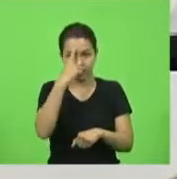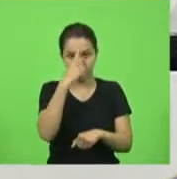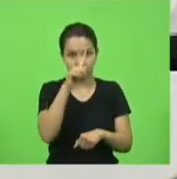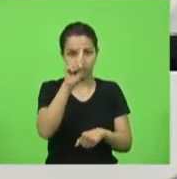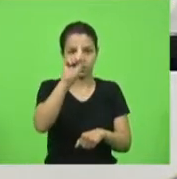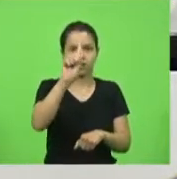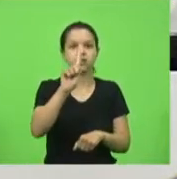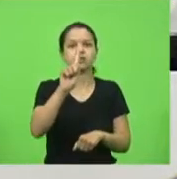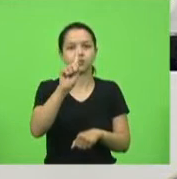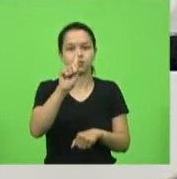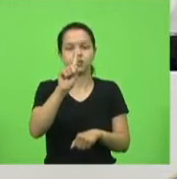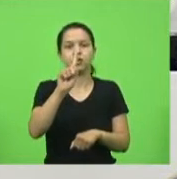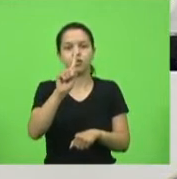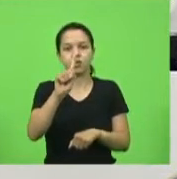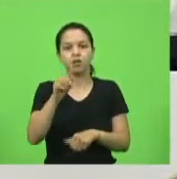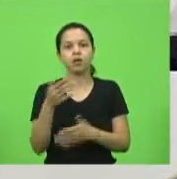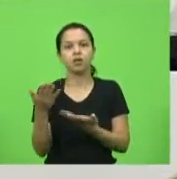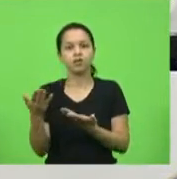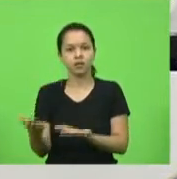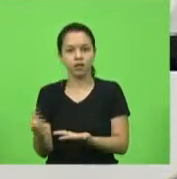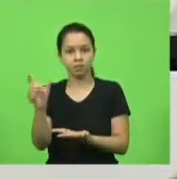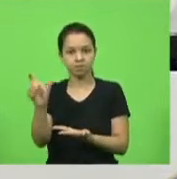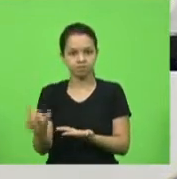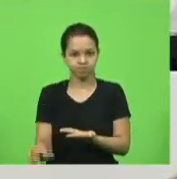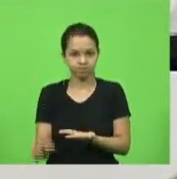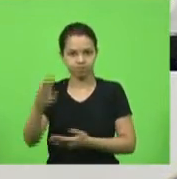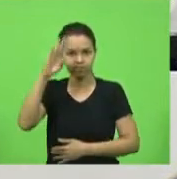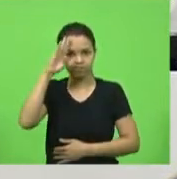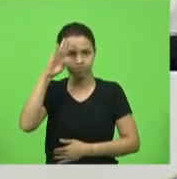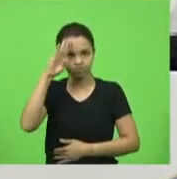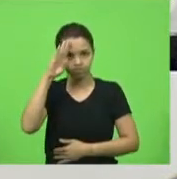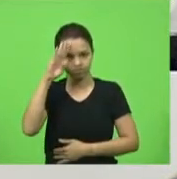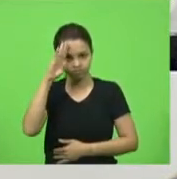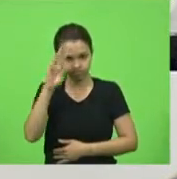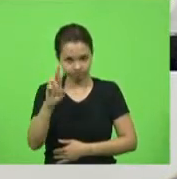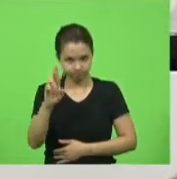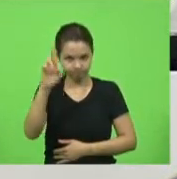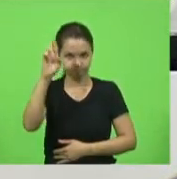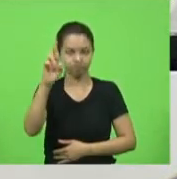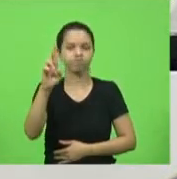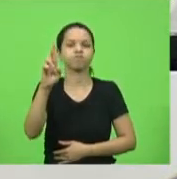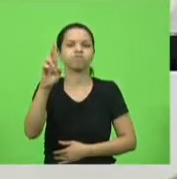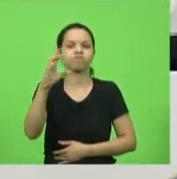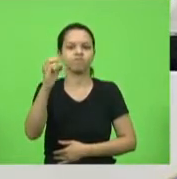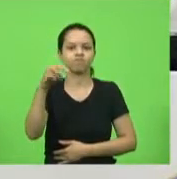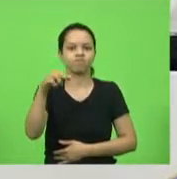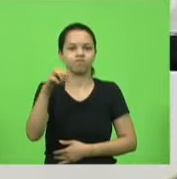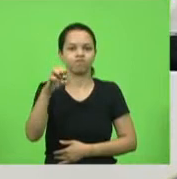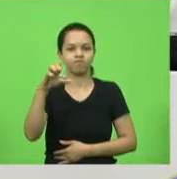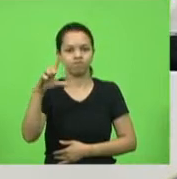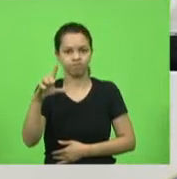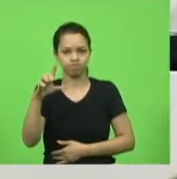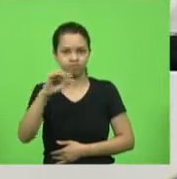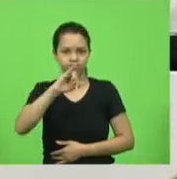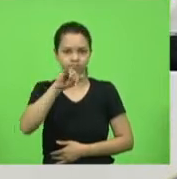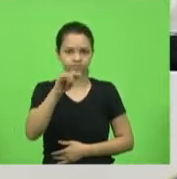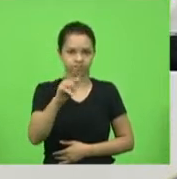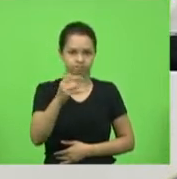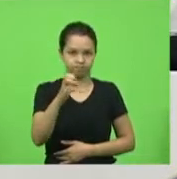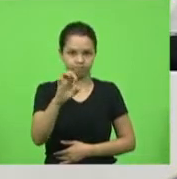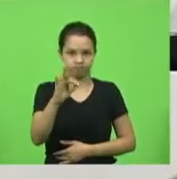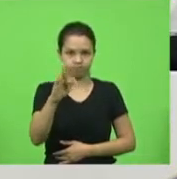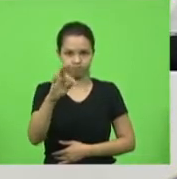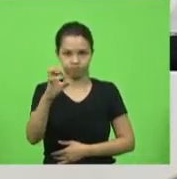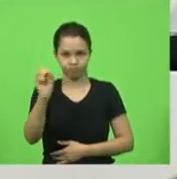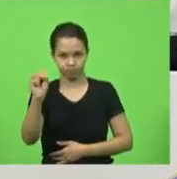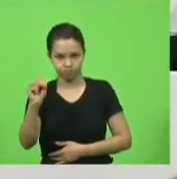idealizado pelo então comandante do décimo batalhão, coronel, agora coronel Jefferson Schmidt, que realmente